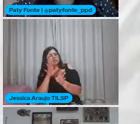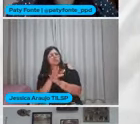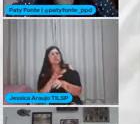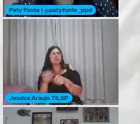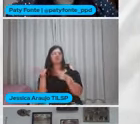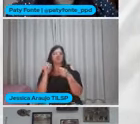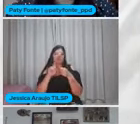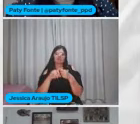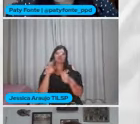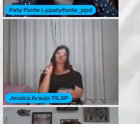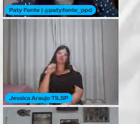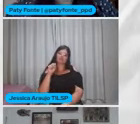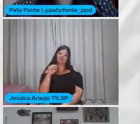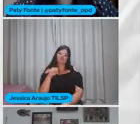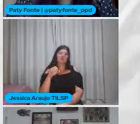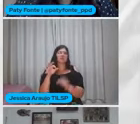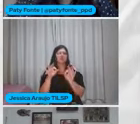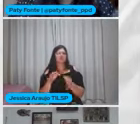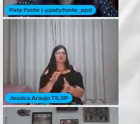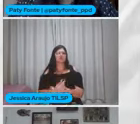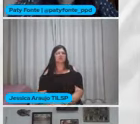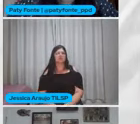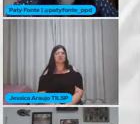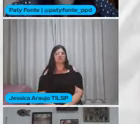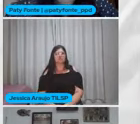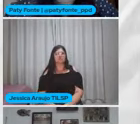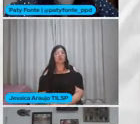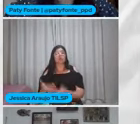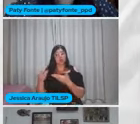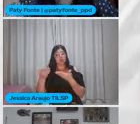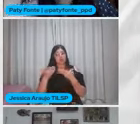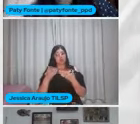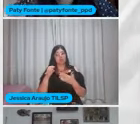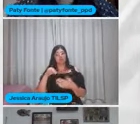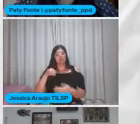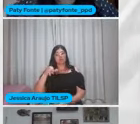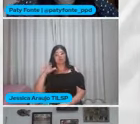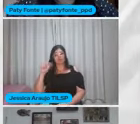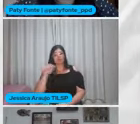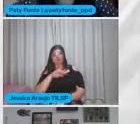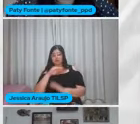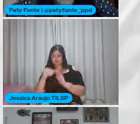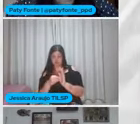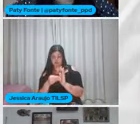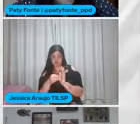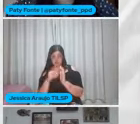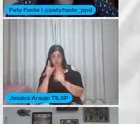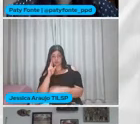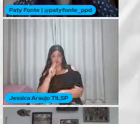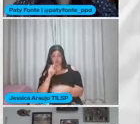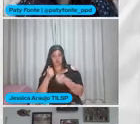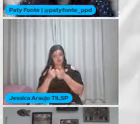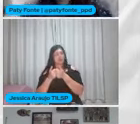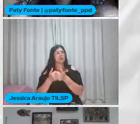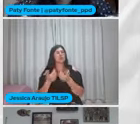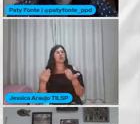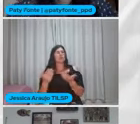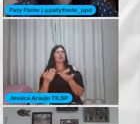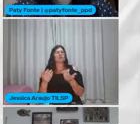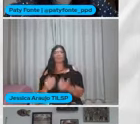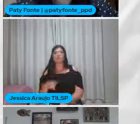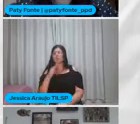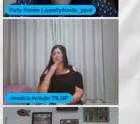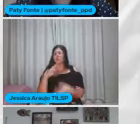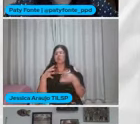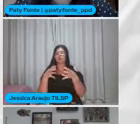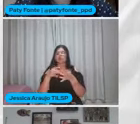voltar Assim com certeza E eu convido você Mônica E todo mundo que está Nos assistindo agora Pra conhecer a